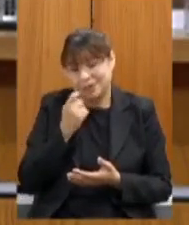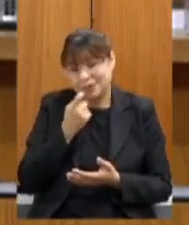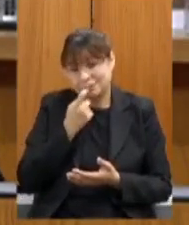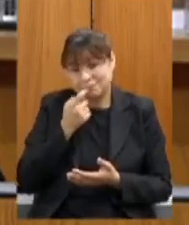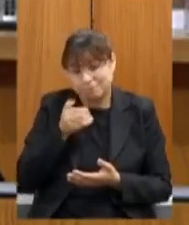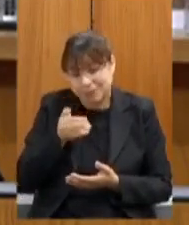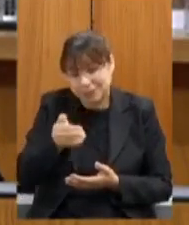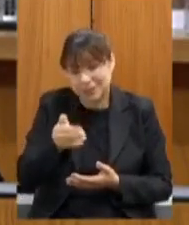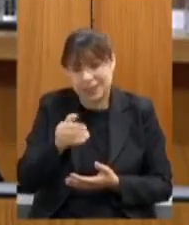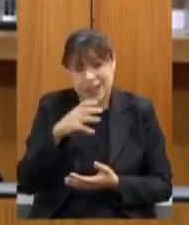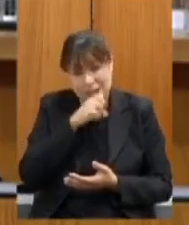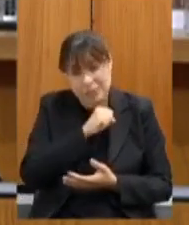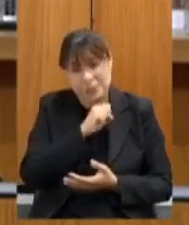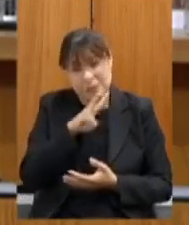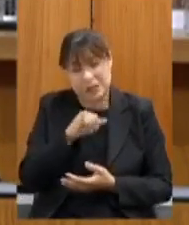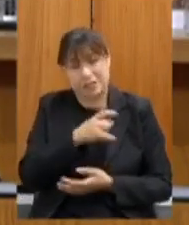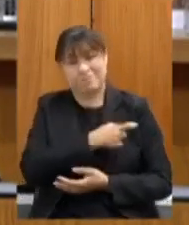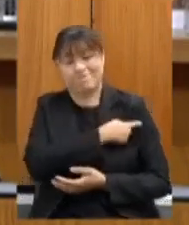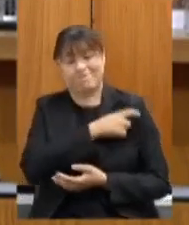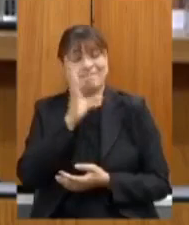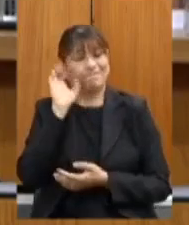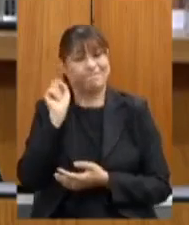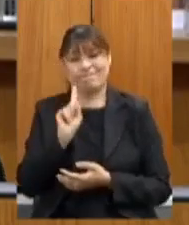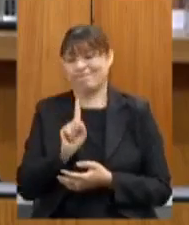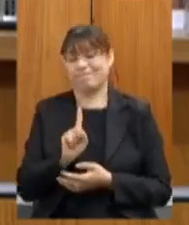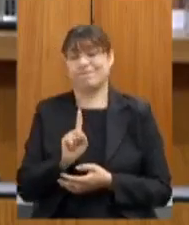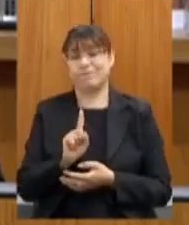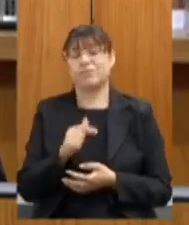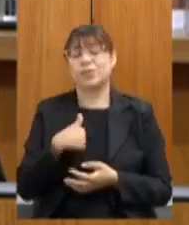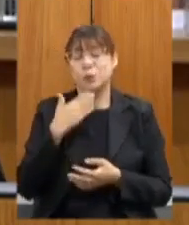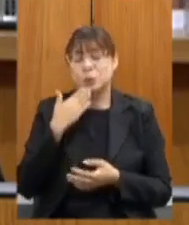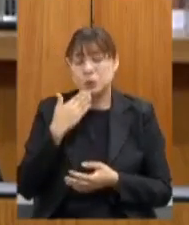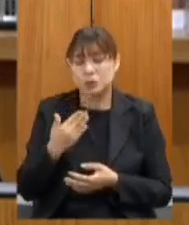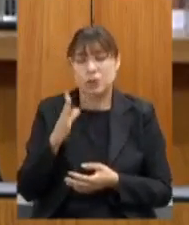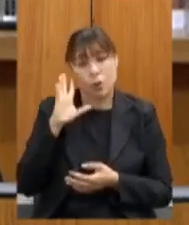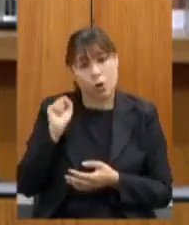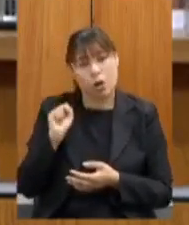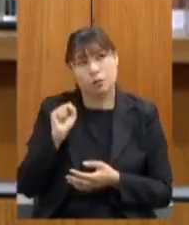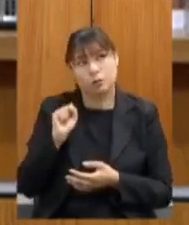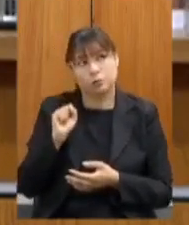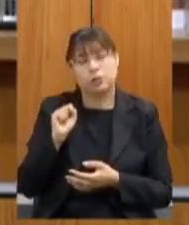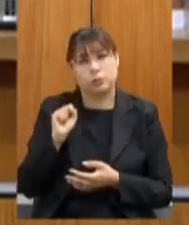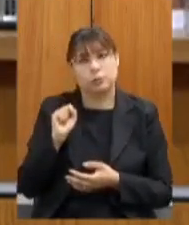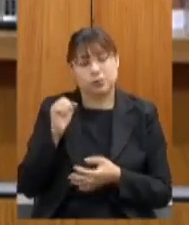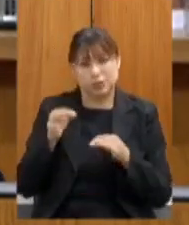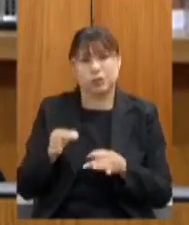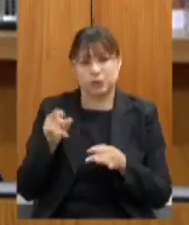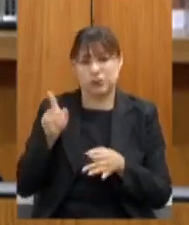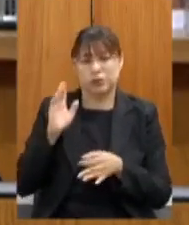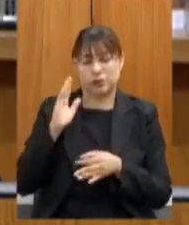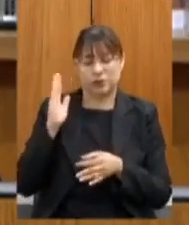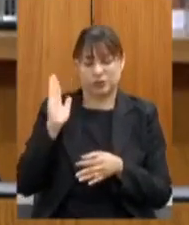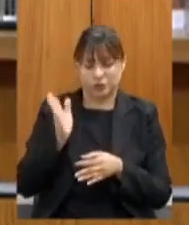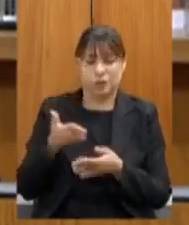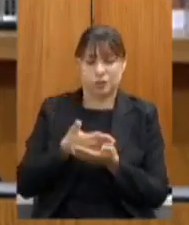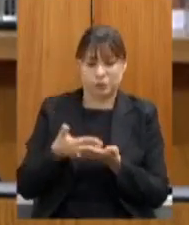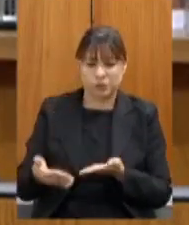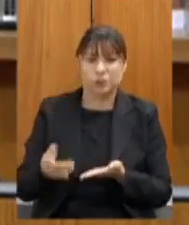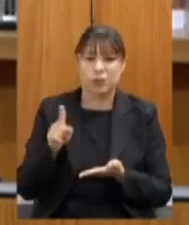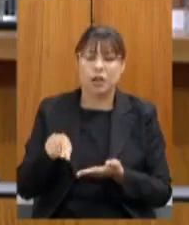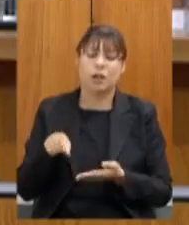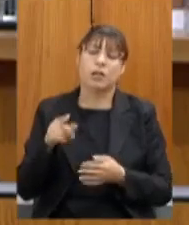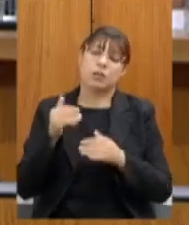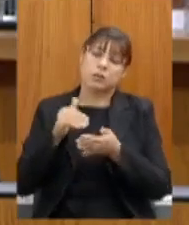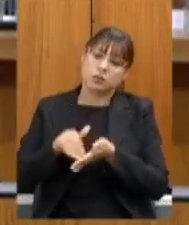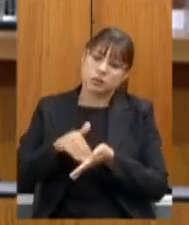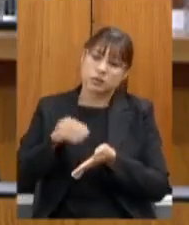então um pedido que faço é que que eu acho que já está sendo feito acho não tenho a convicção é de que a secretaria continue